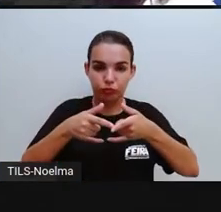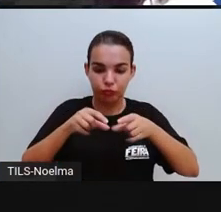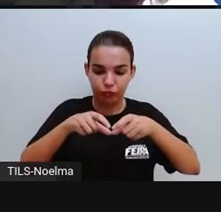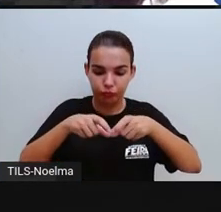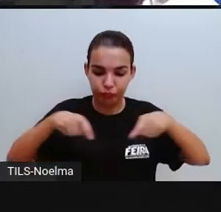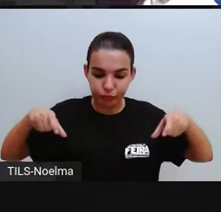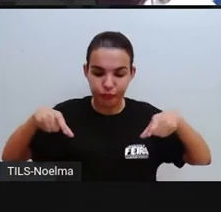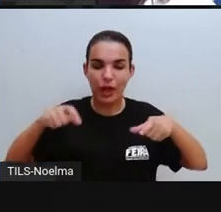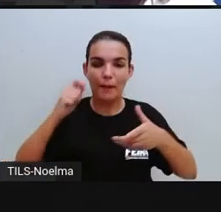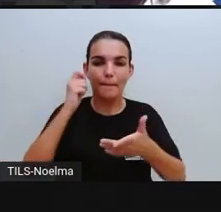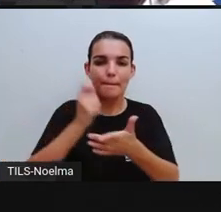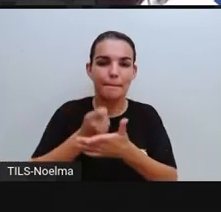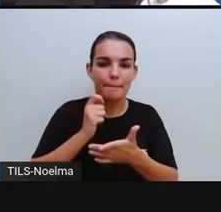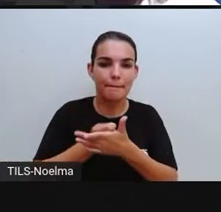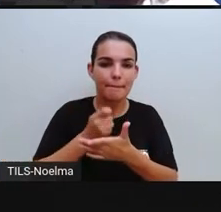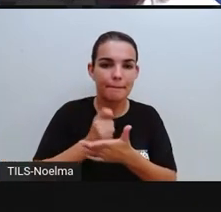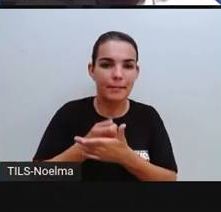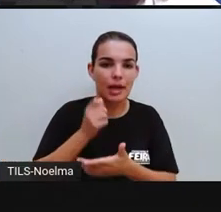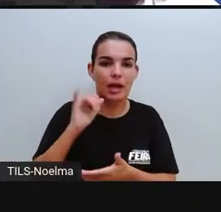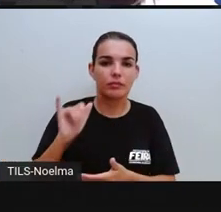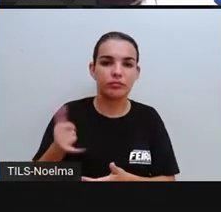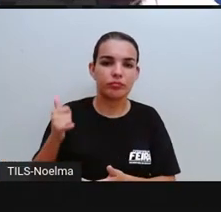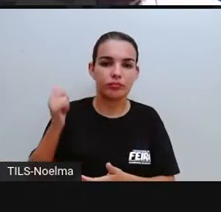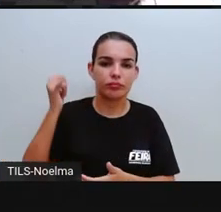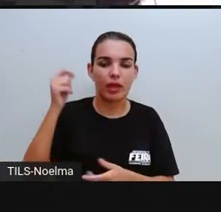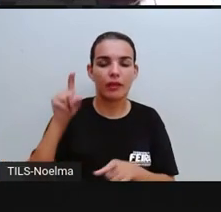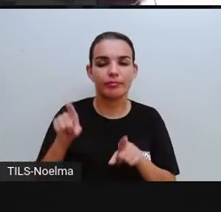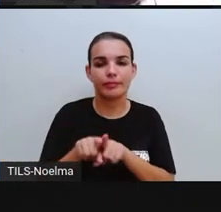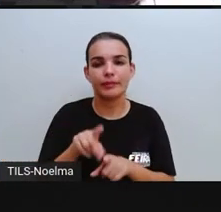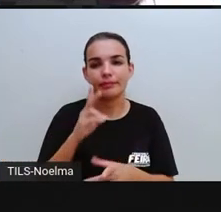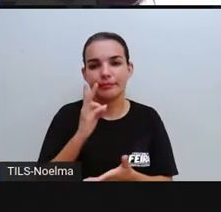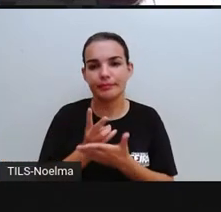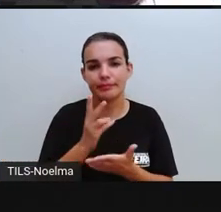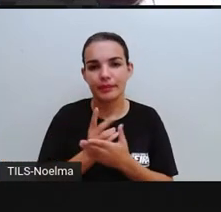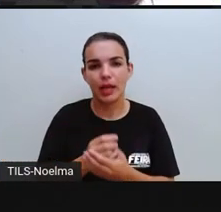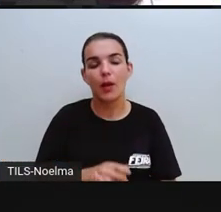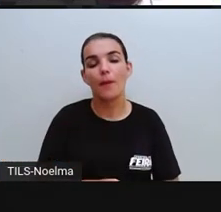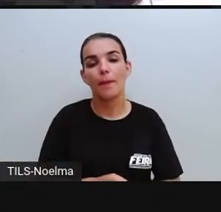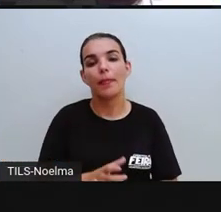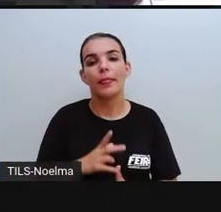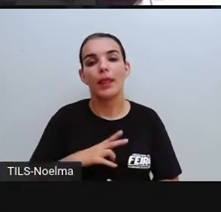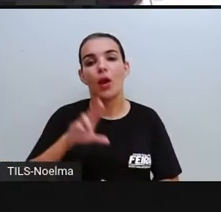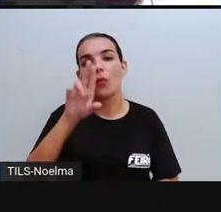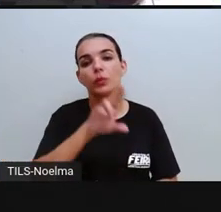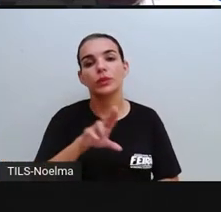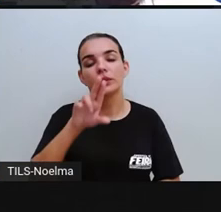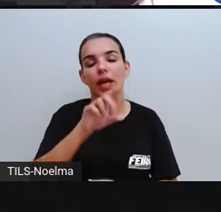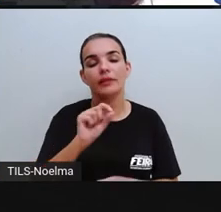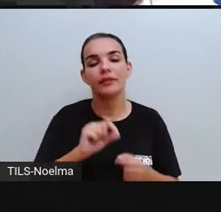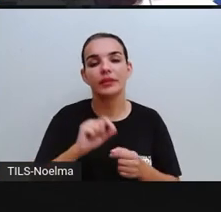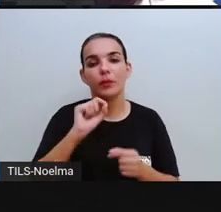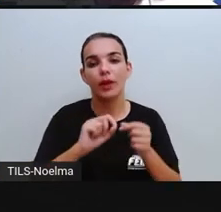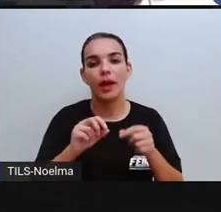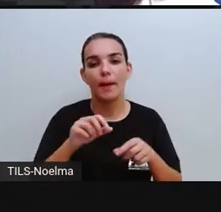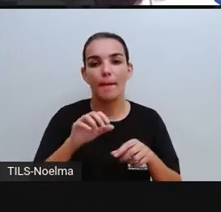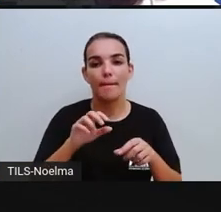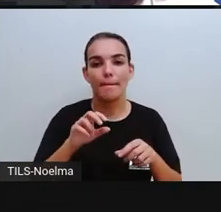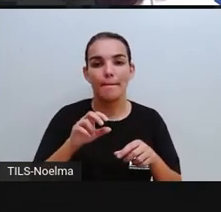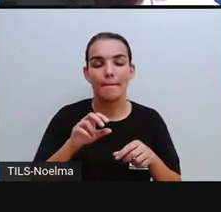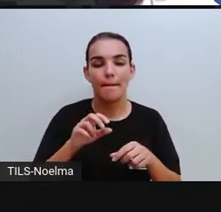taxa, certo? E o IPTU é utilizado para fazer a manutenção da cidade